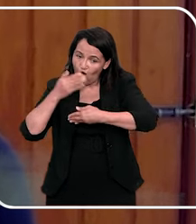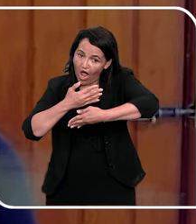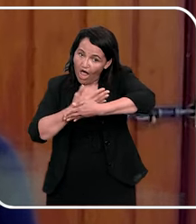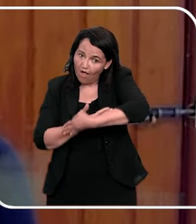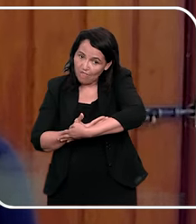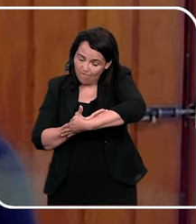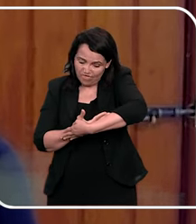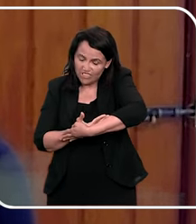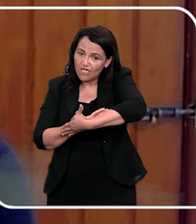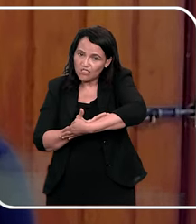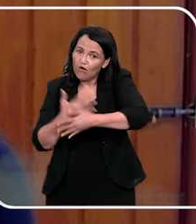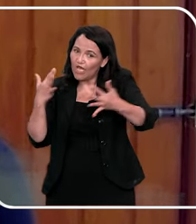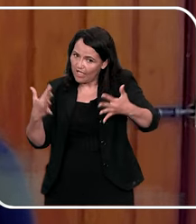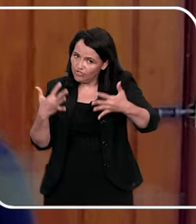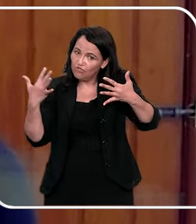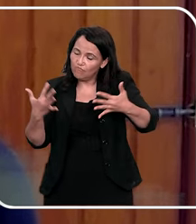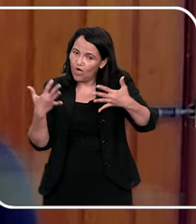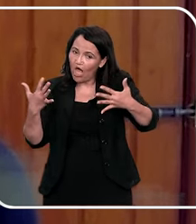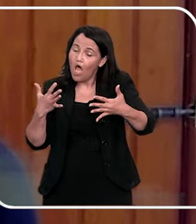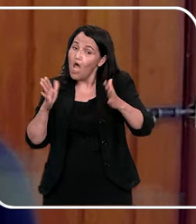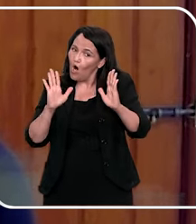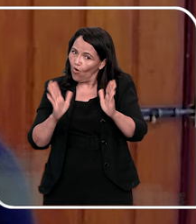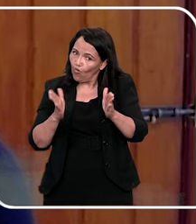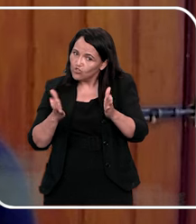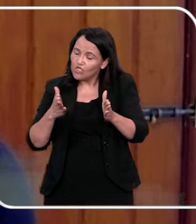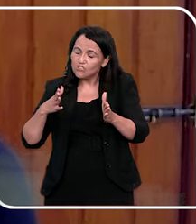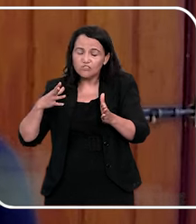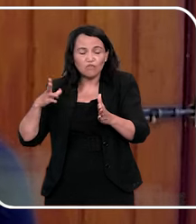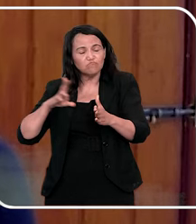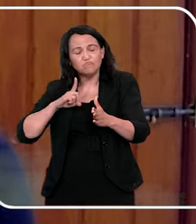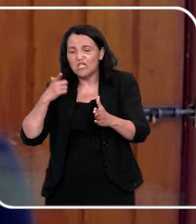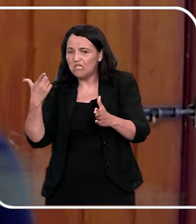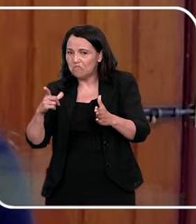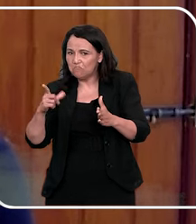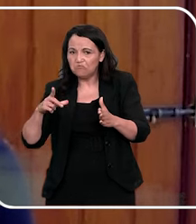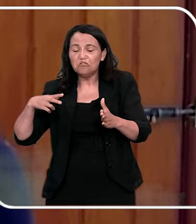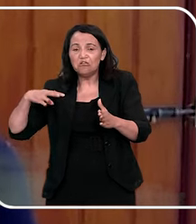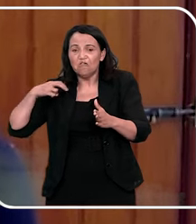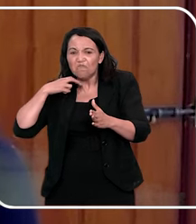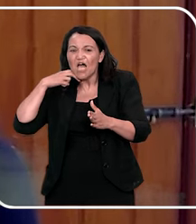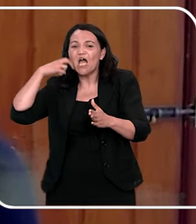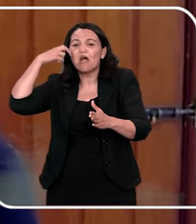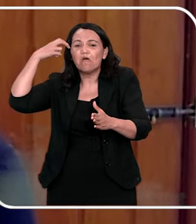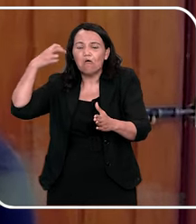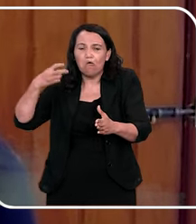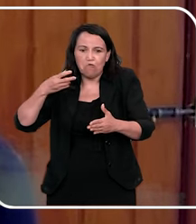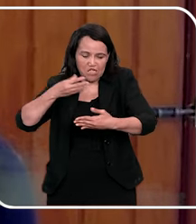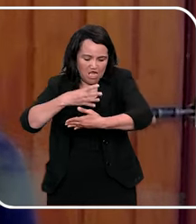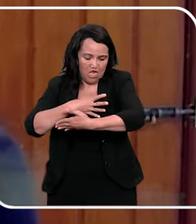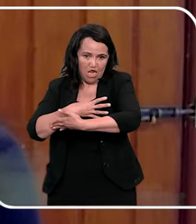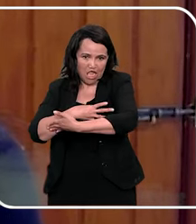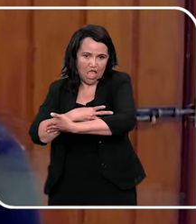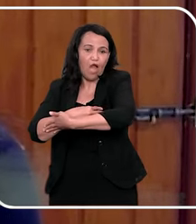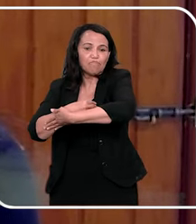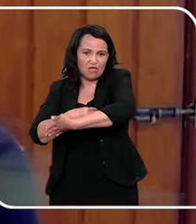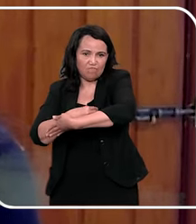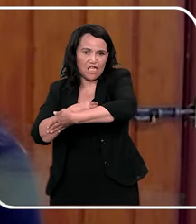estimulada, hoje, graças a a gente não tem vergonha de amamentar, né, antes era um tabu amamentar em público,